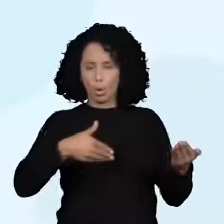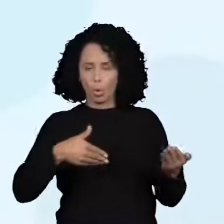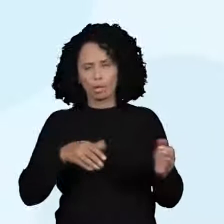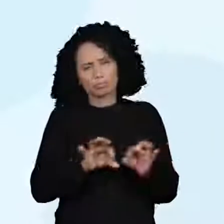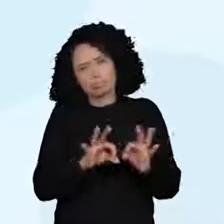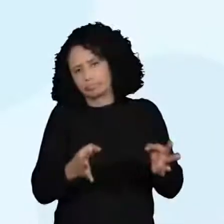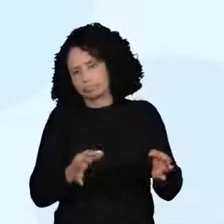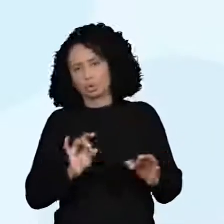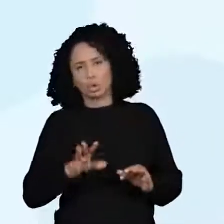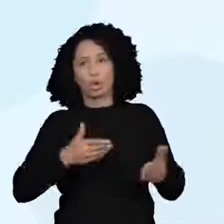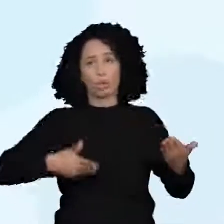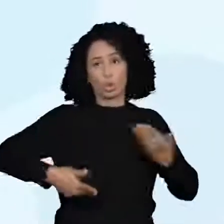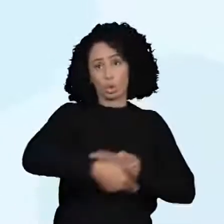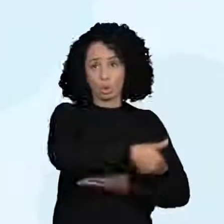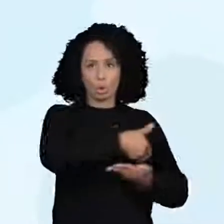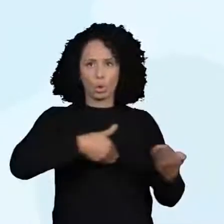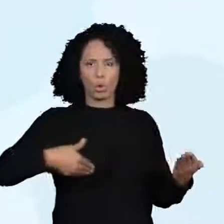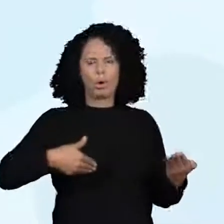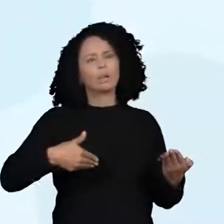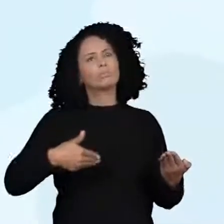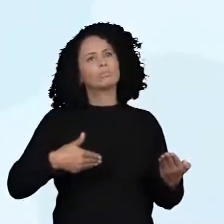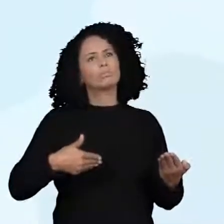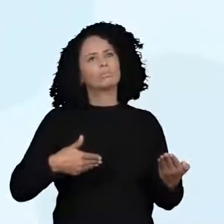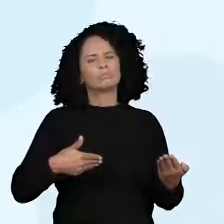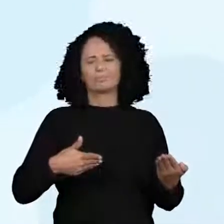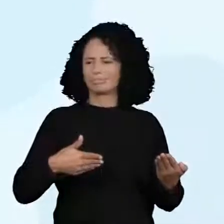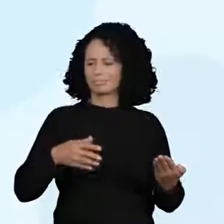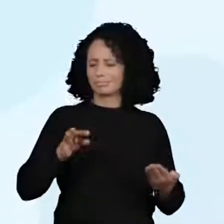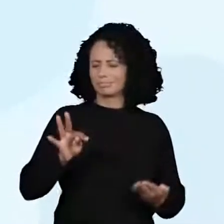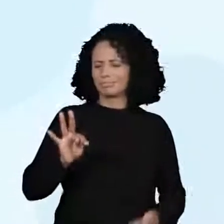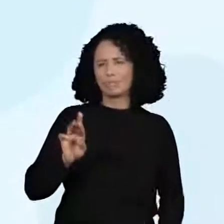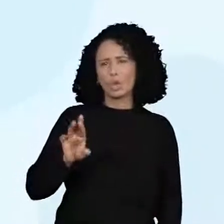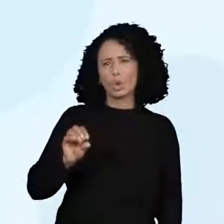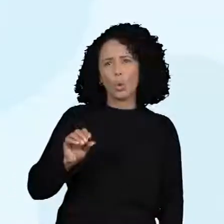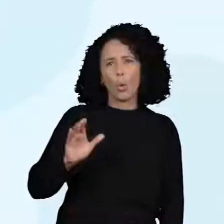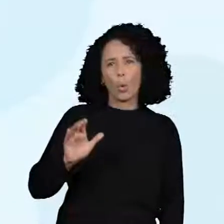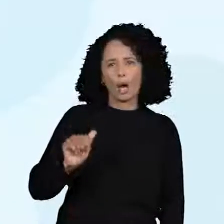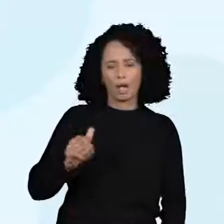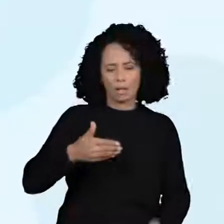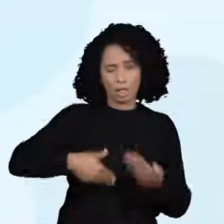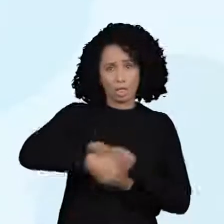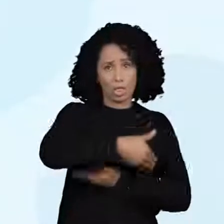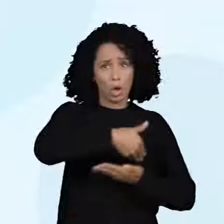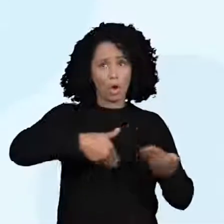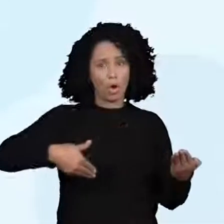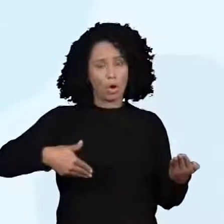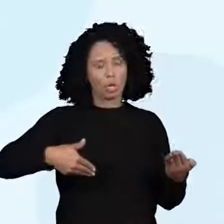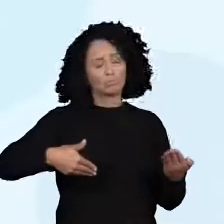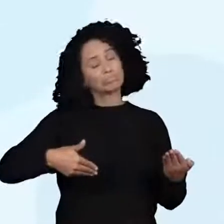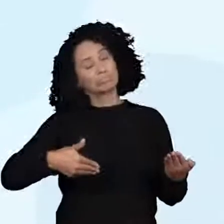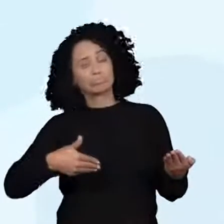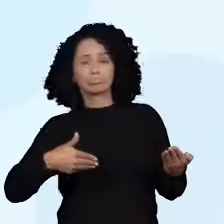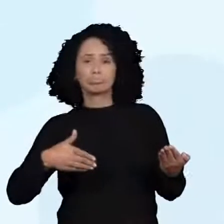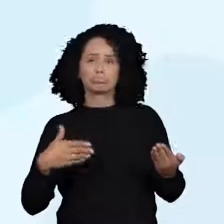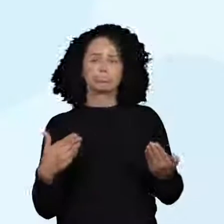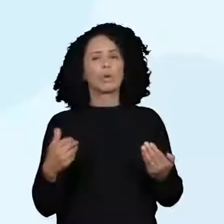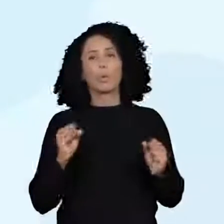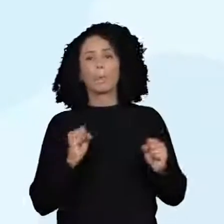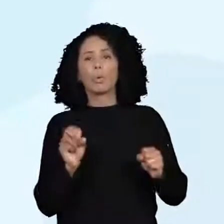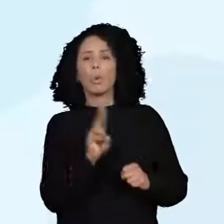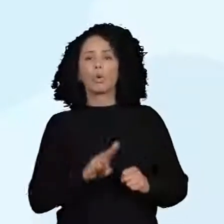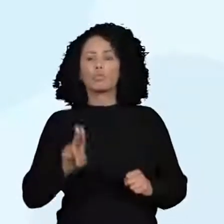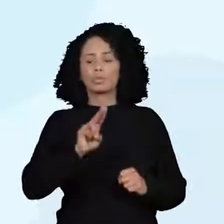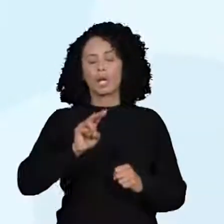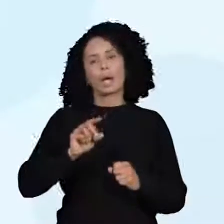Muito bem. Então, posso, em vez de usar a palavra troca, eu posso utilizar duas palavras aí diferentes aí nas regiões. O